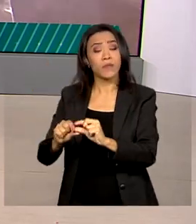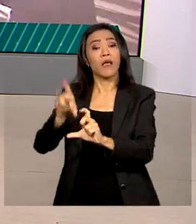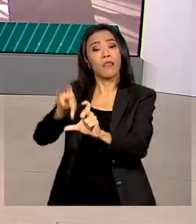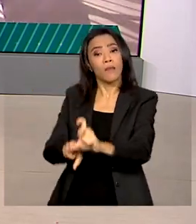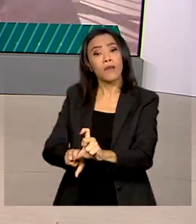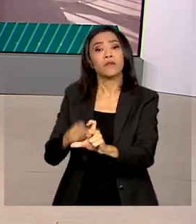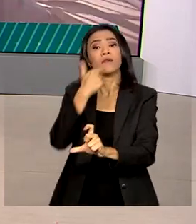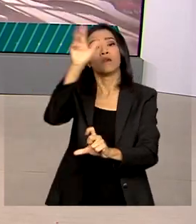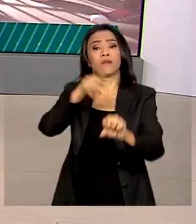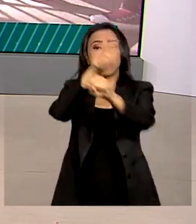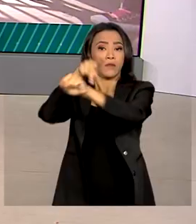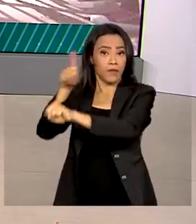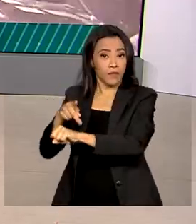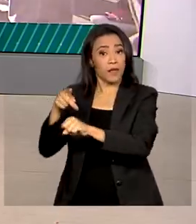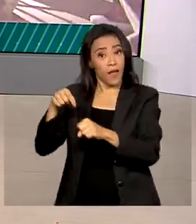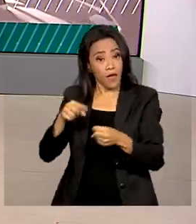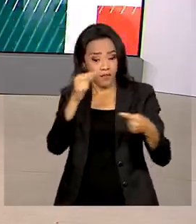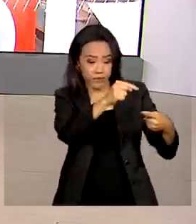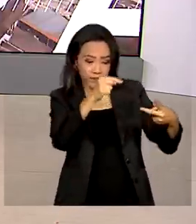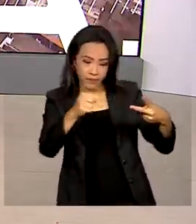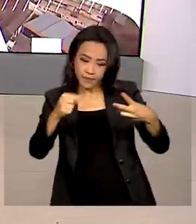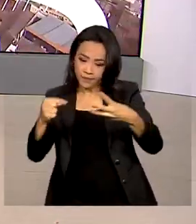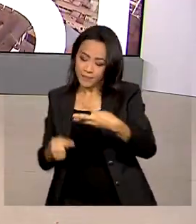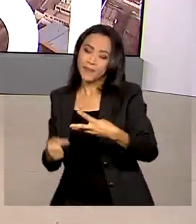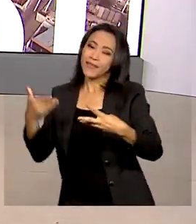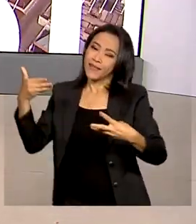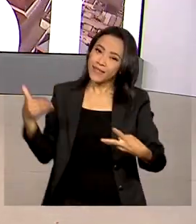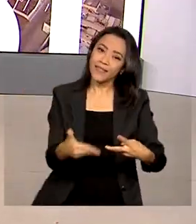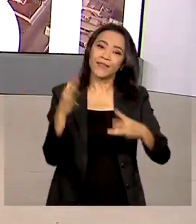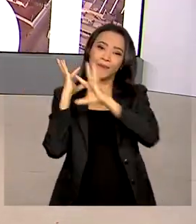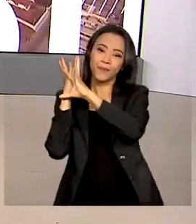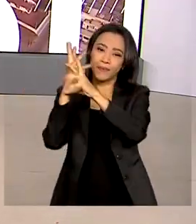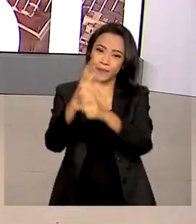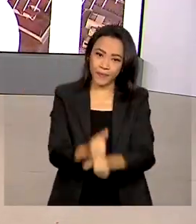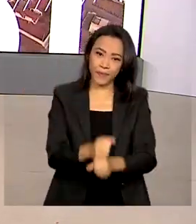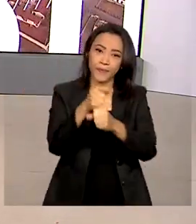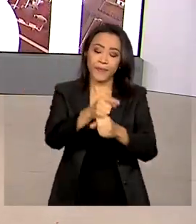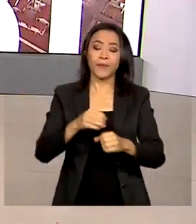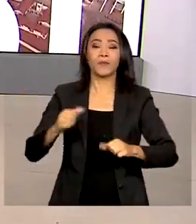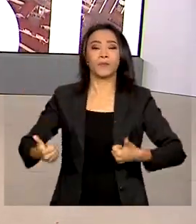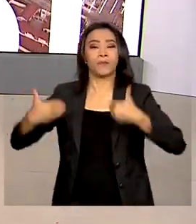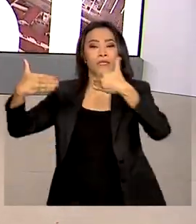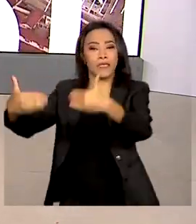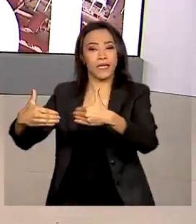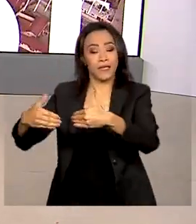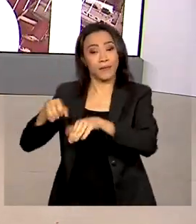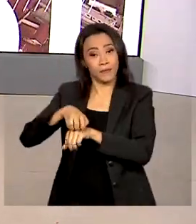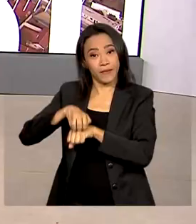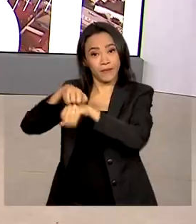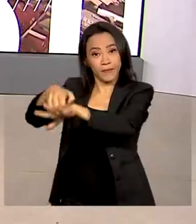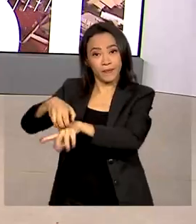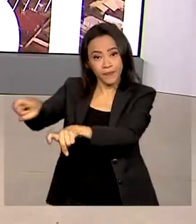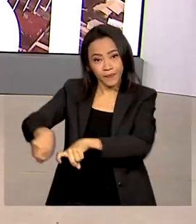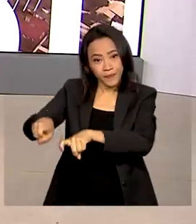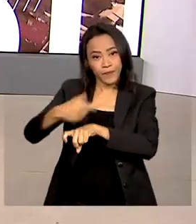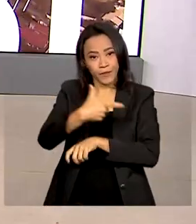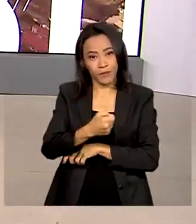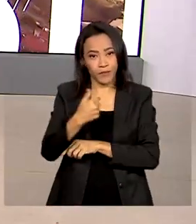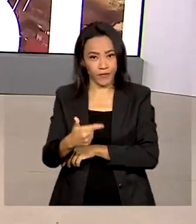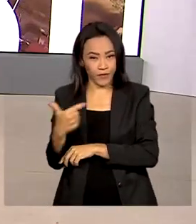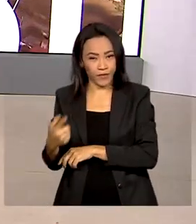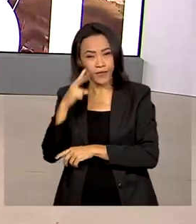outros países. São algumas ações que marcaram o Ministério da Agricultura, Pecuária e Abastecimento em 2022.